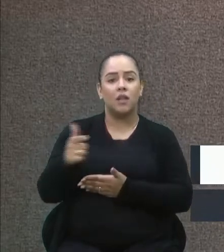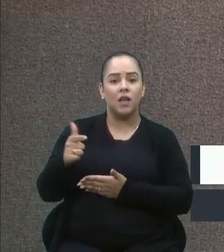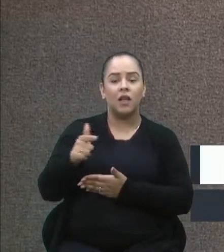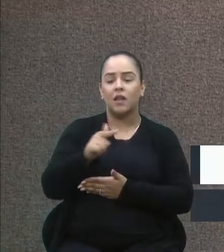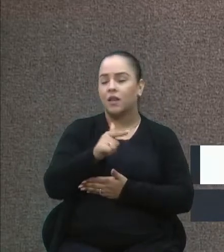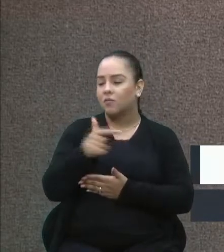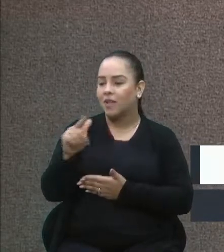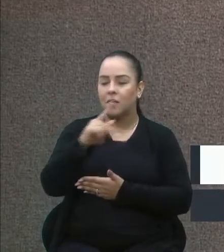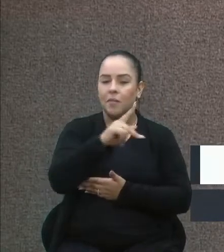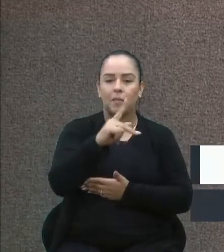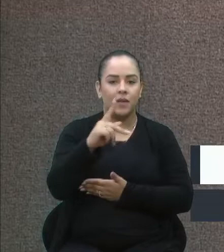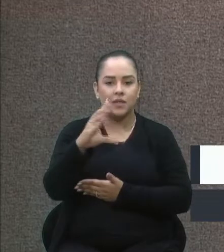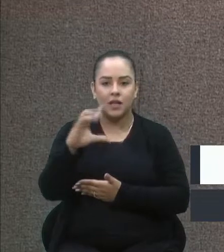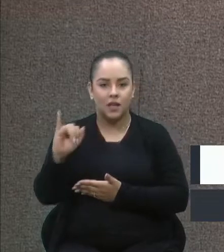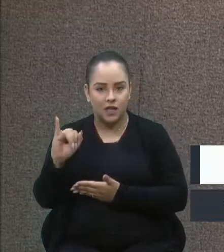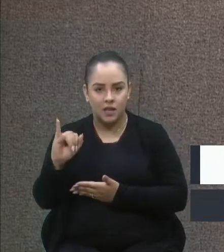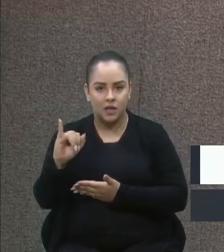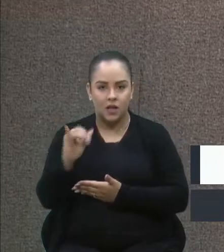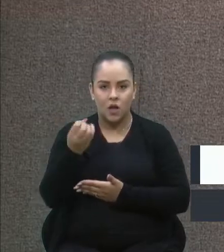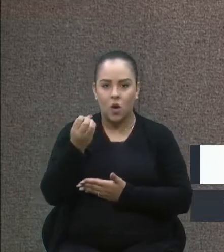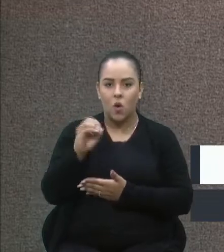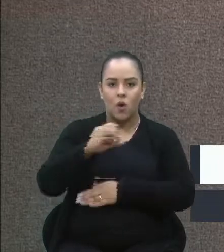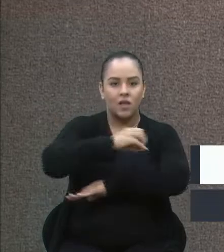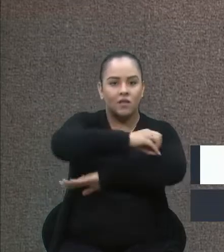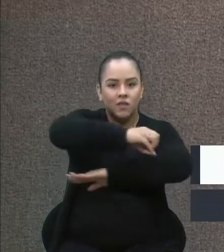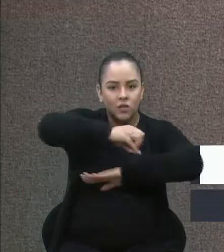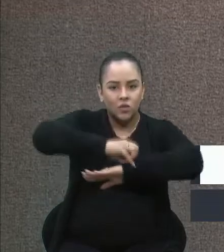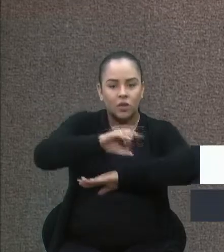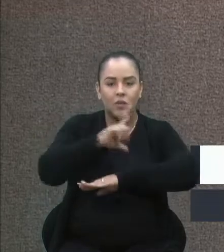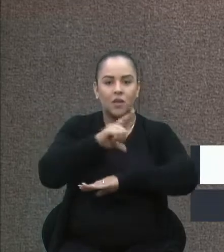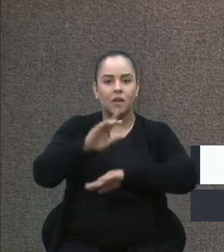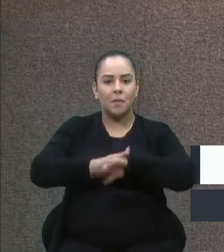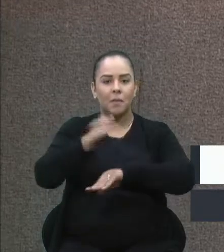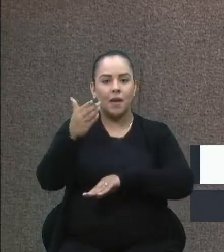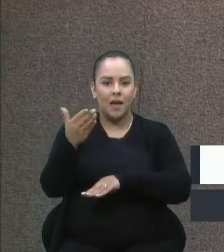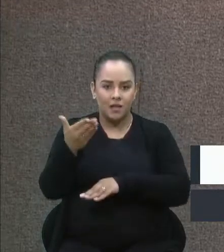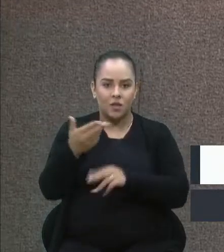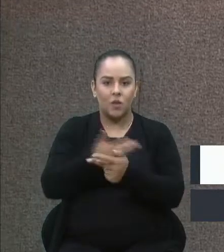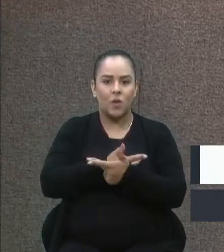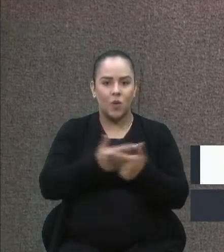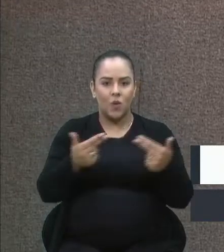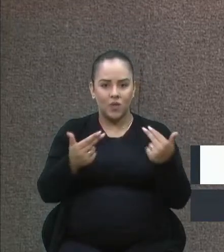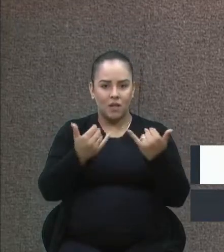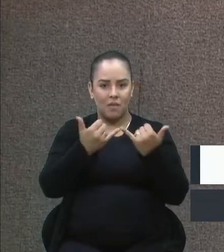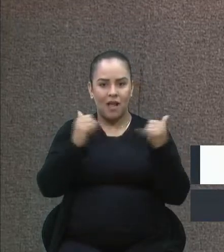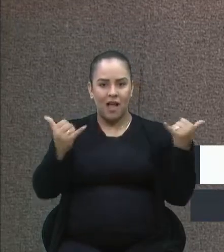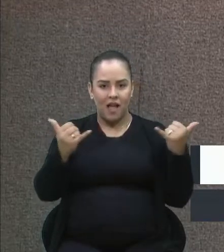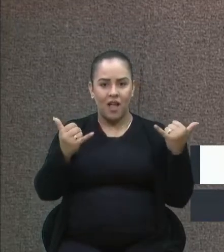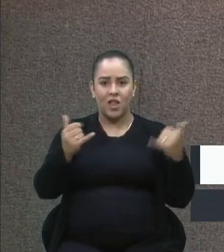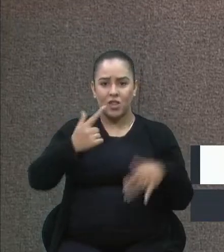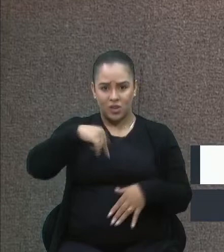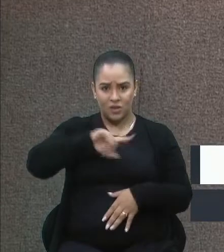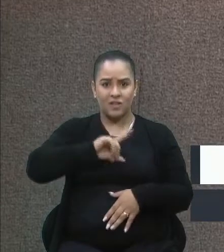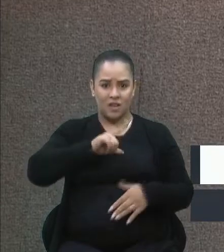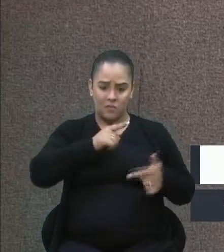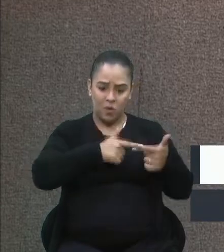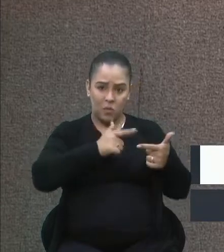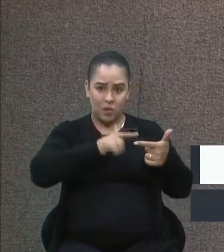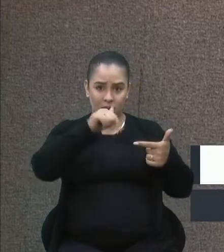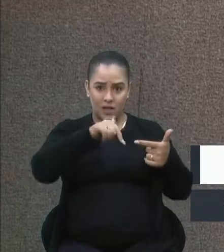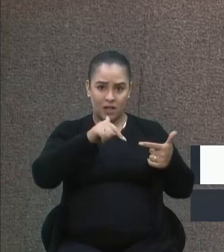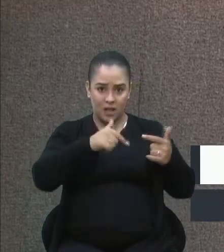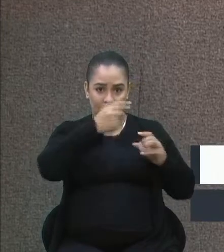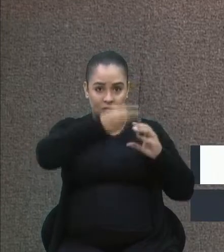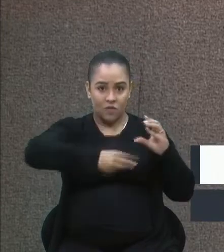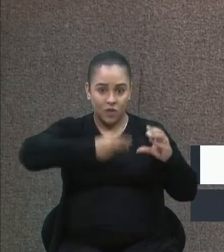e infraestrutura para botar carga elétrica, a gente já tem problema aqui dentro da câmara com carga elétrica, a sabe que é perigoso o incêndio,